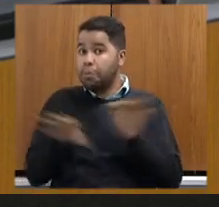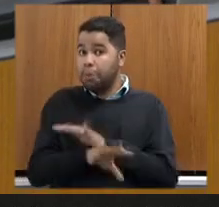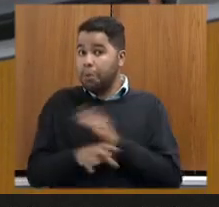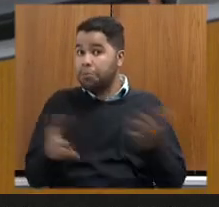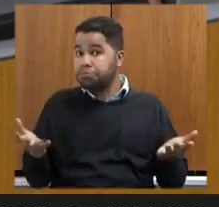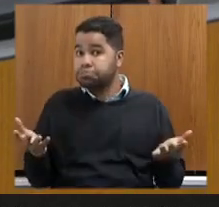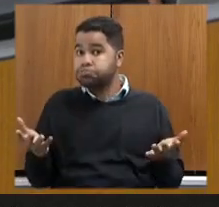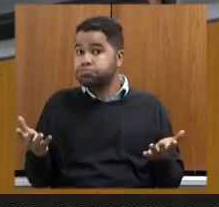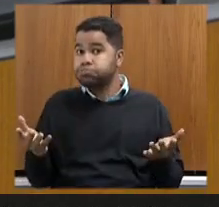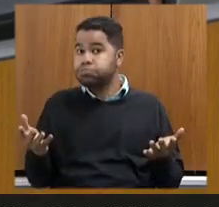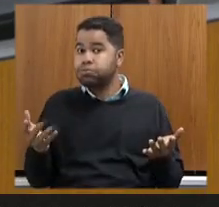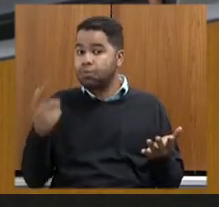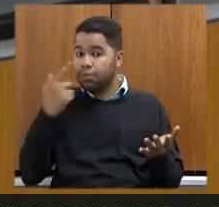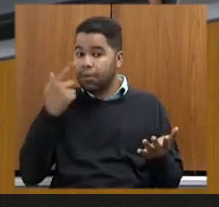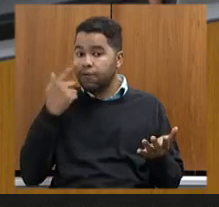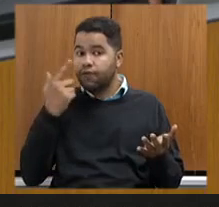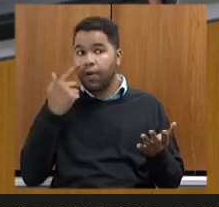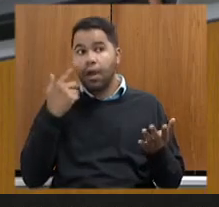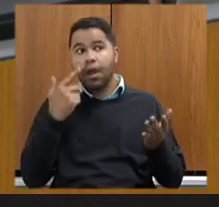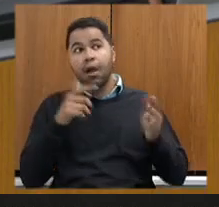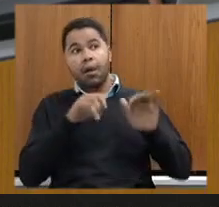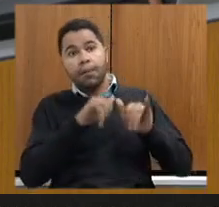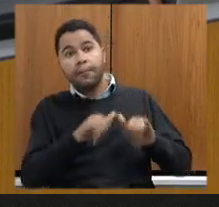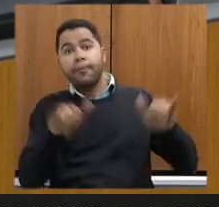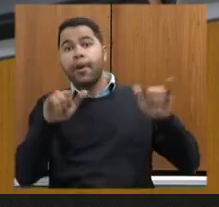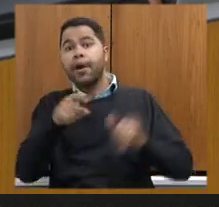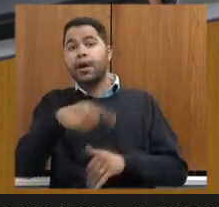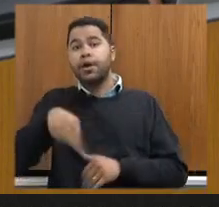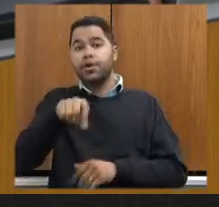definido, para que a gente possa dar publicidade à sociedade.